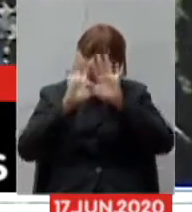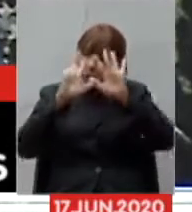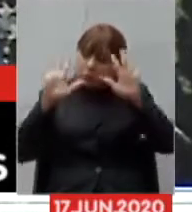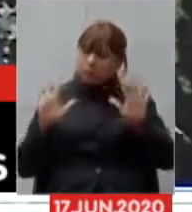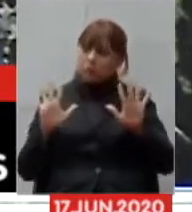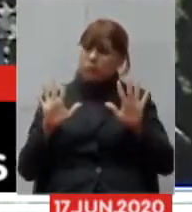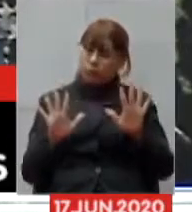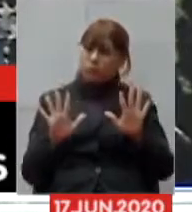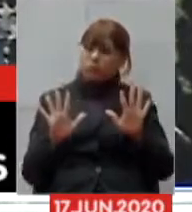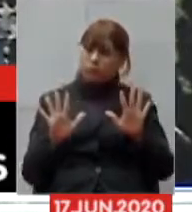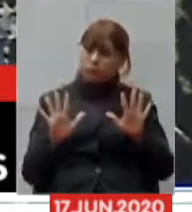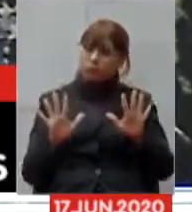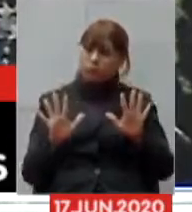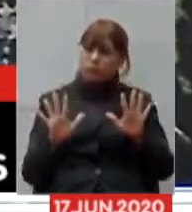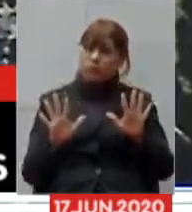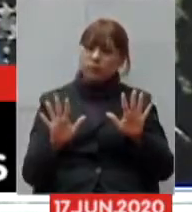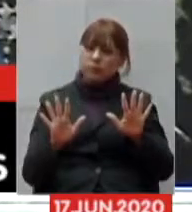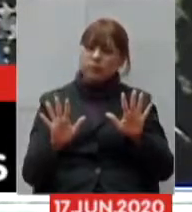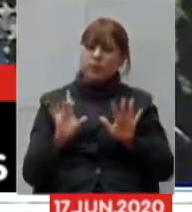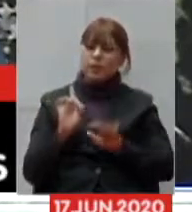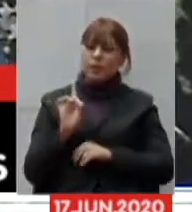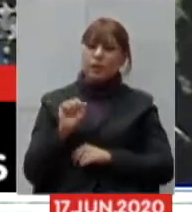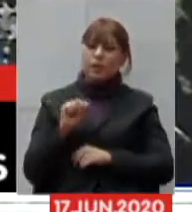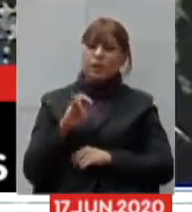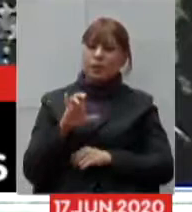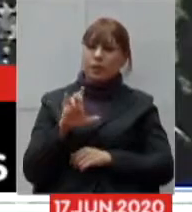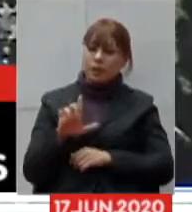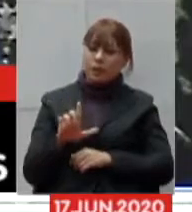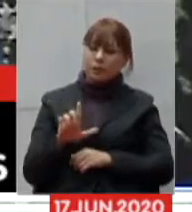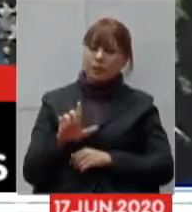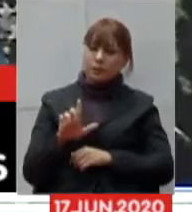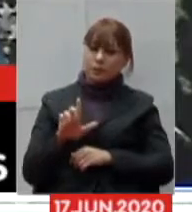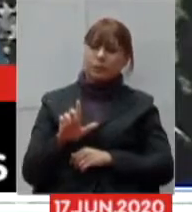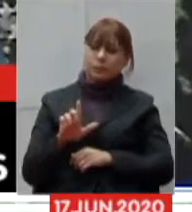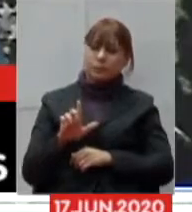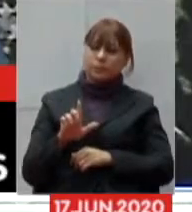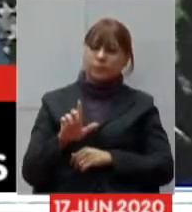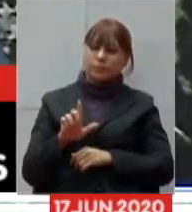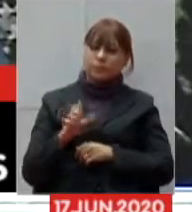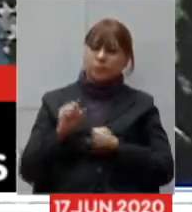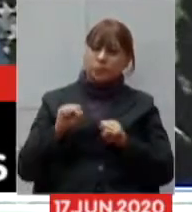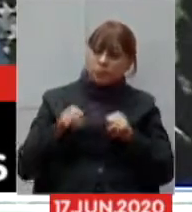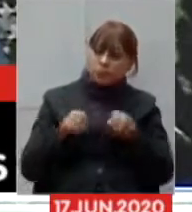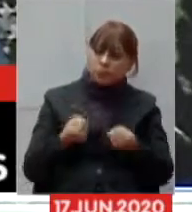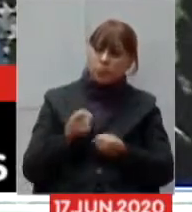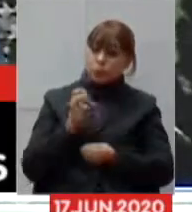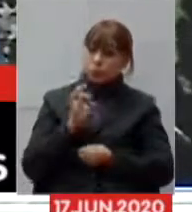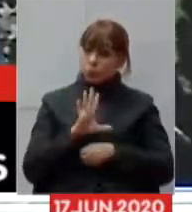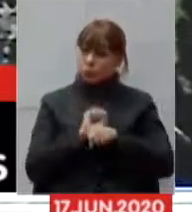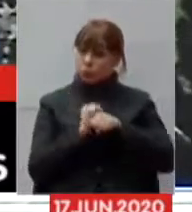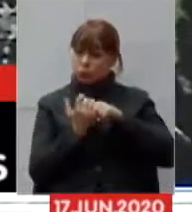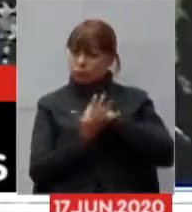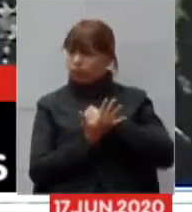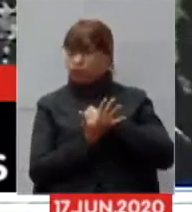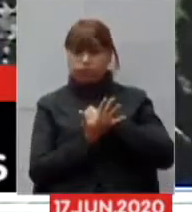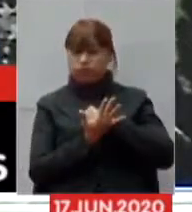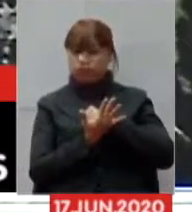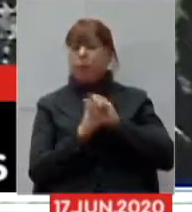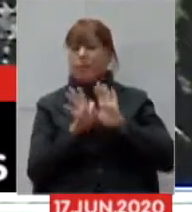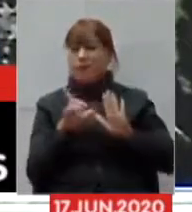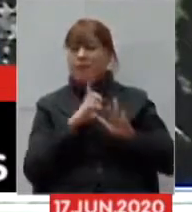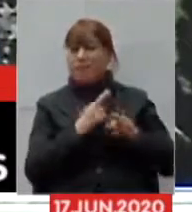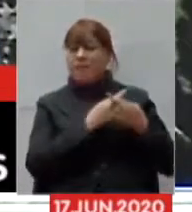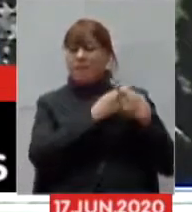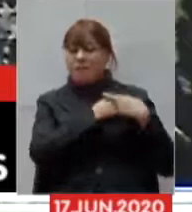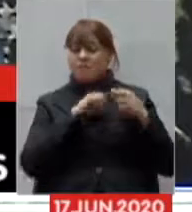Daniel Sucupira que tem enfrentado não só o vírus com muita responsabilidade com